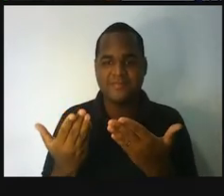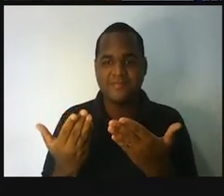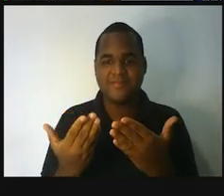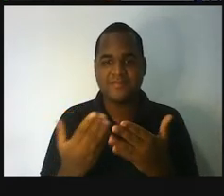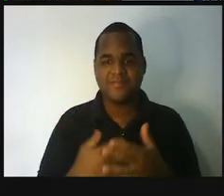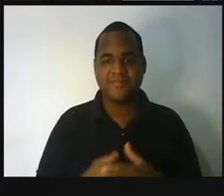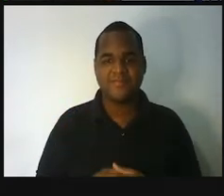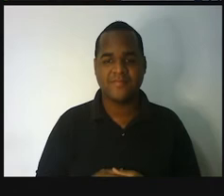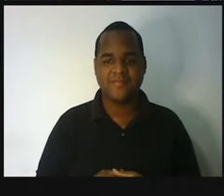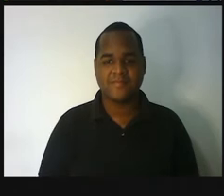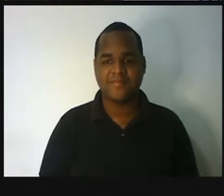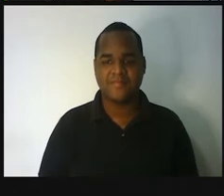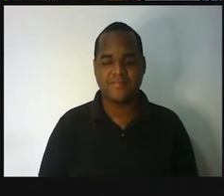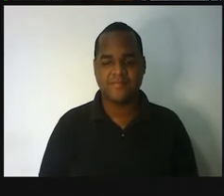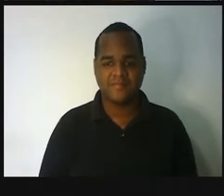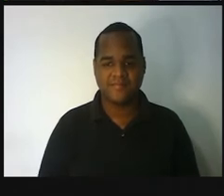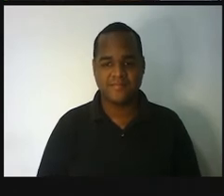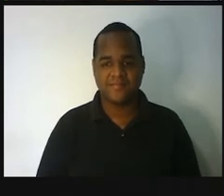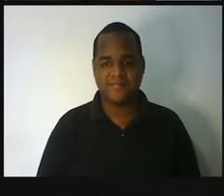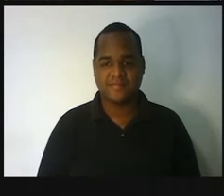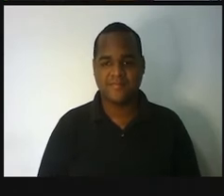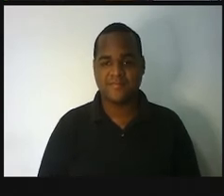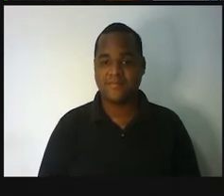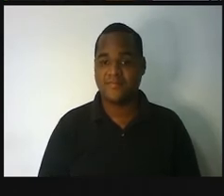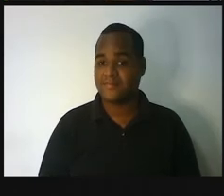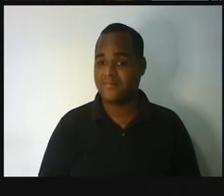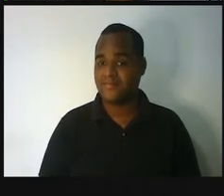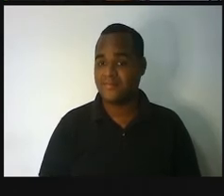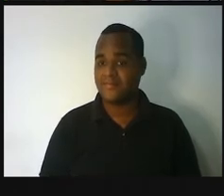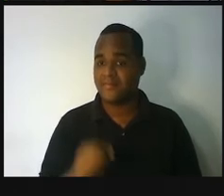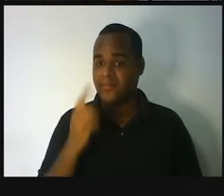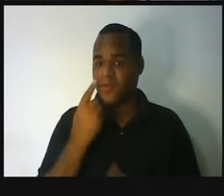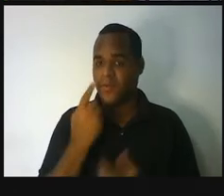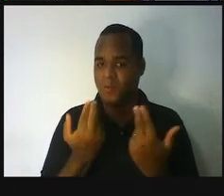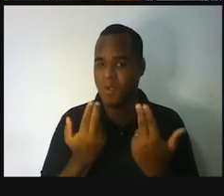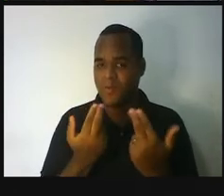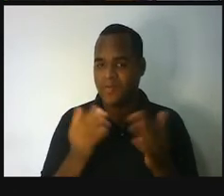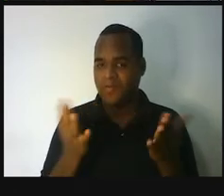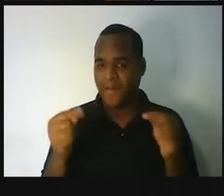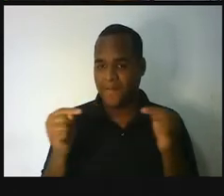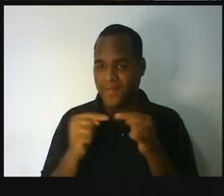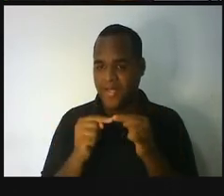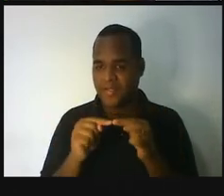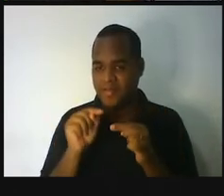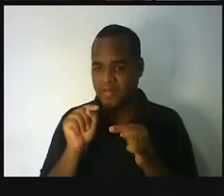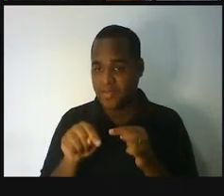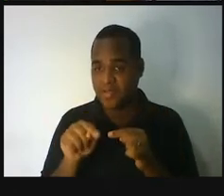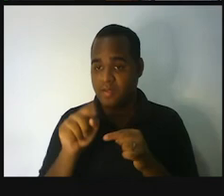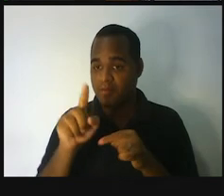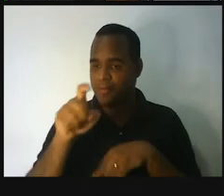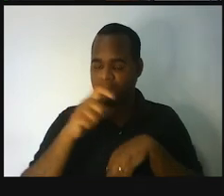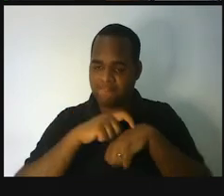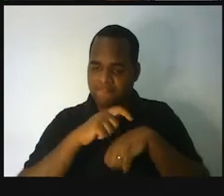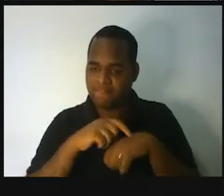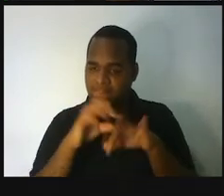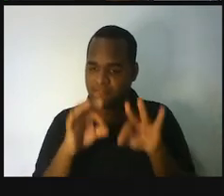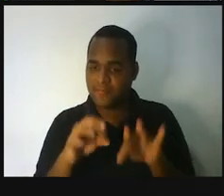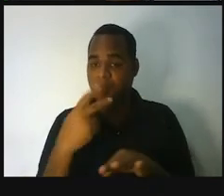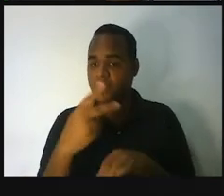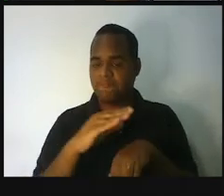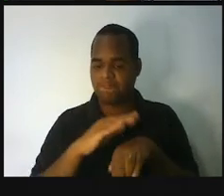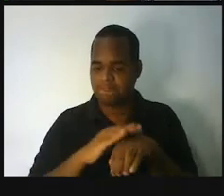644.554. Eu não vou apertar a tecla do igual agora, porque eu estou dando tempo para que você faça isso.